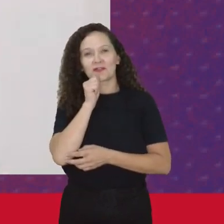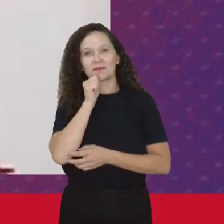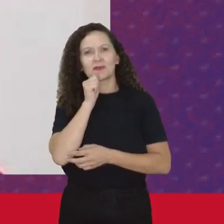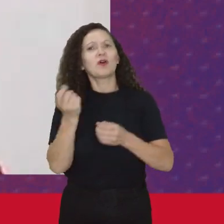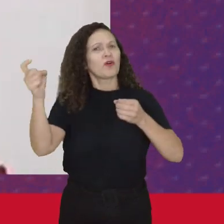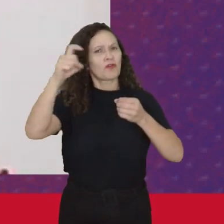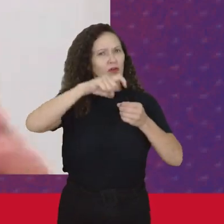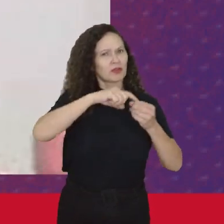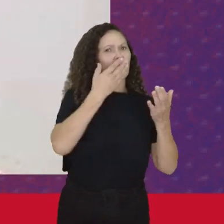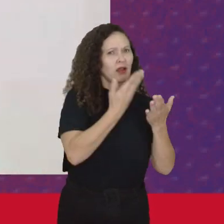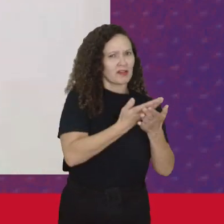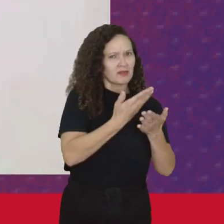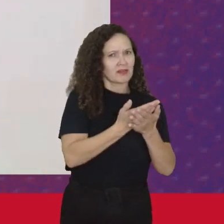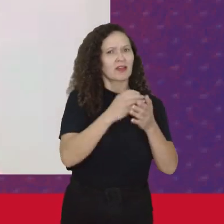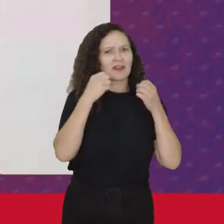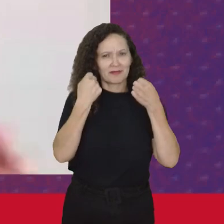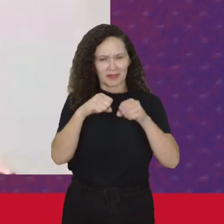Nelas